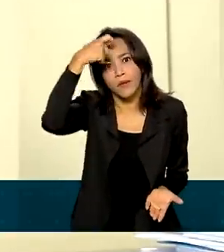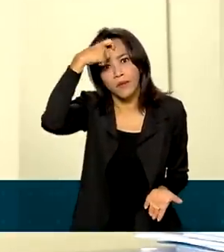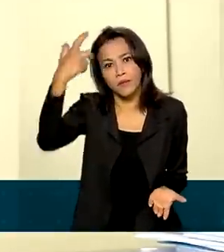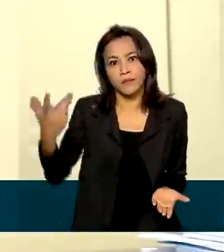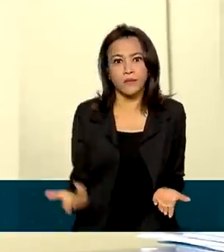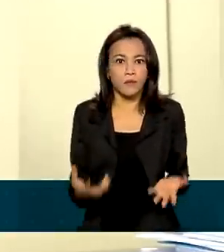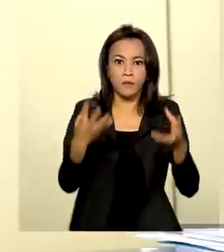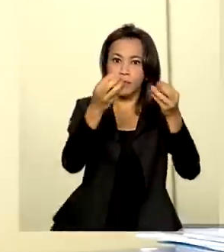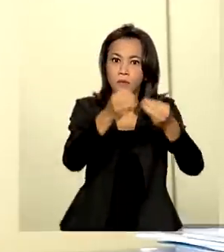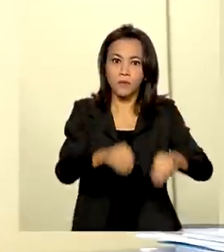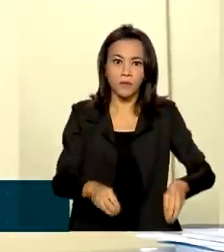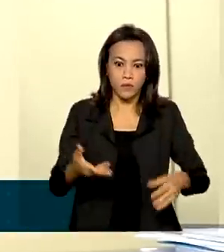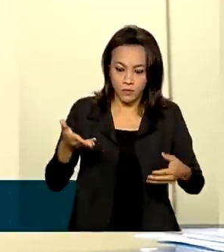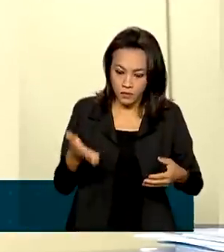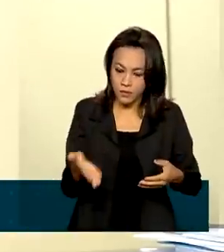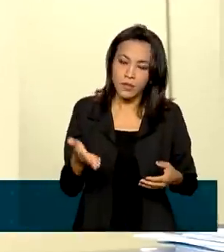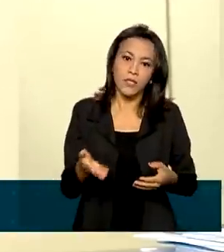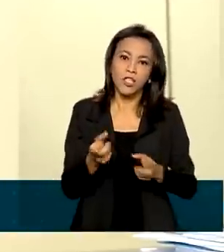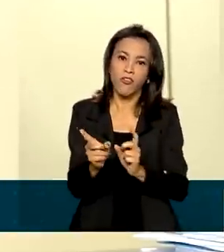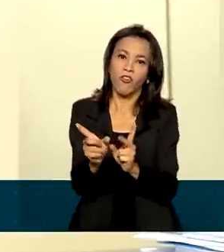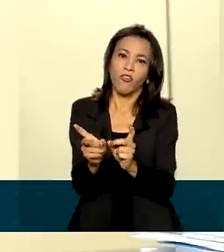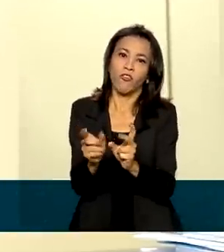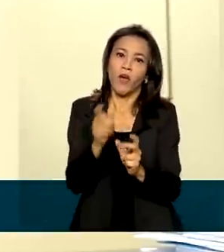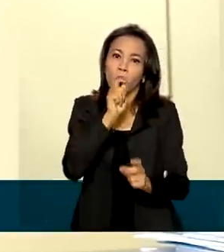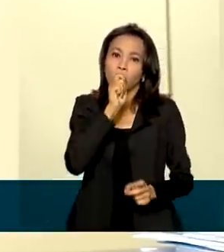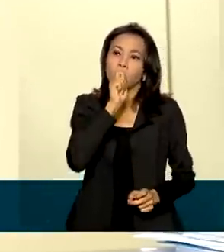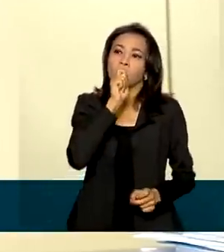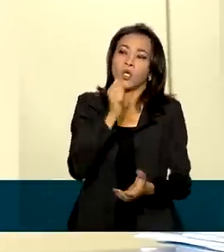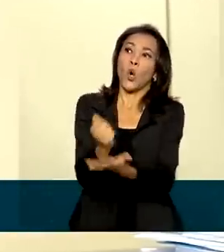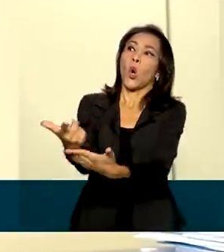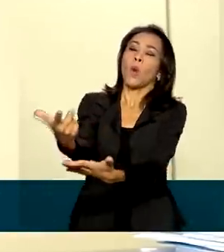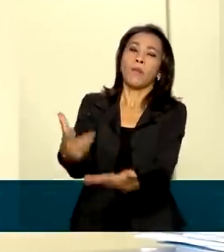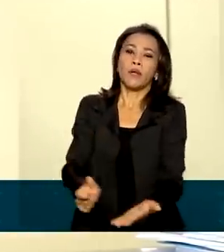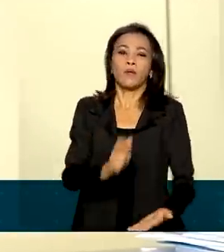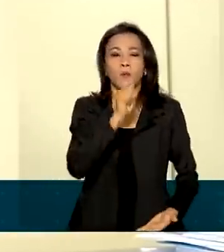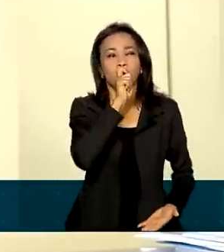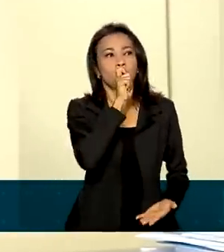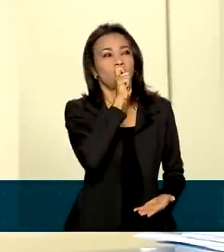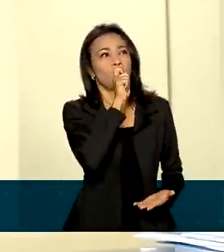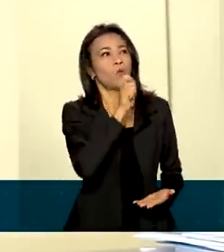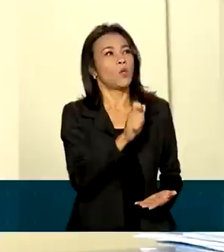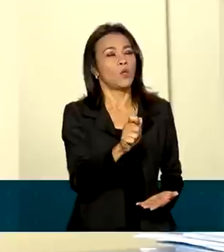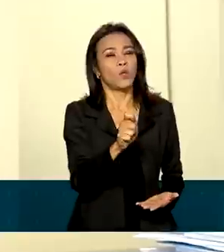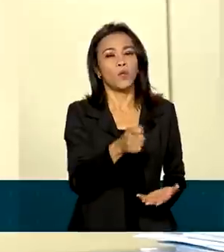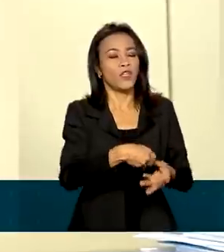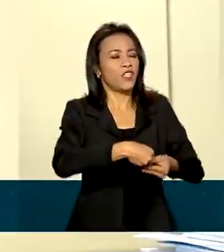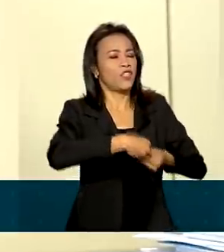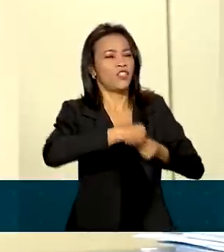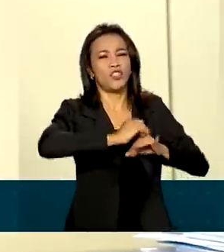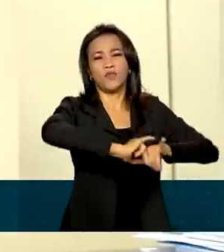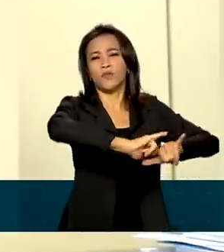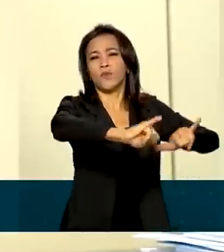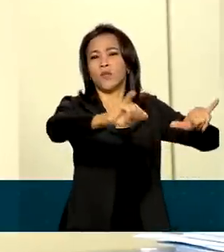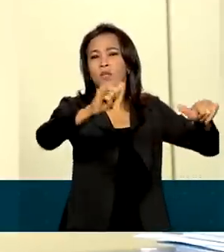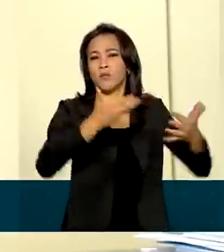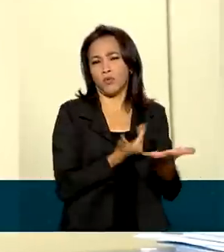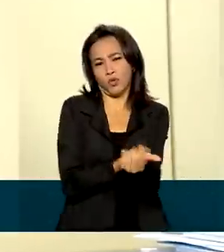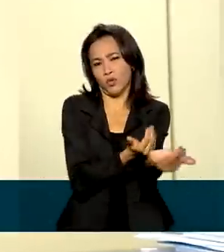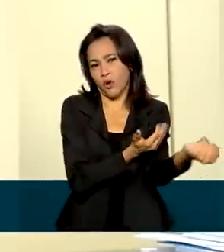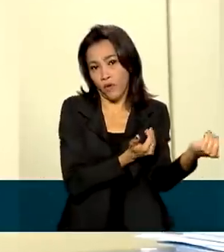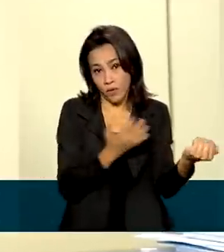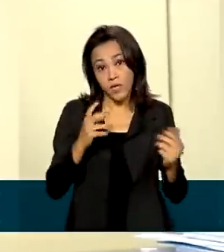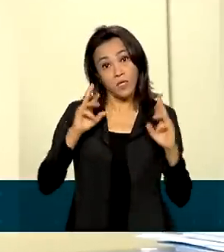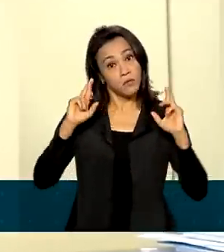ilegalidade do comércio desse produto, acaba consumindo e principalmente disseminando entre jovens. Nós esperamos que com essa